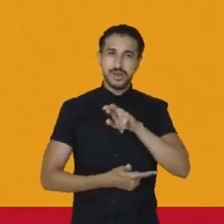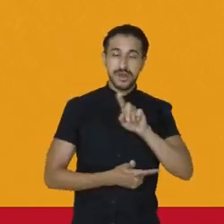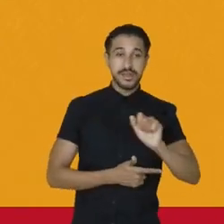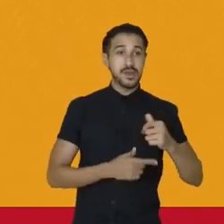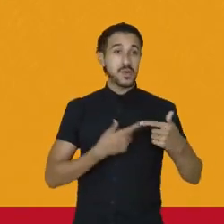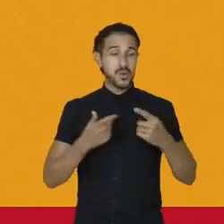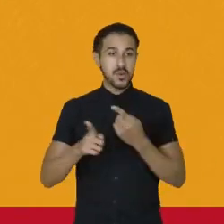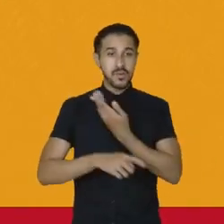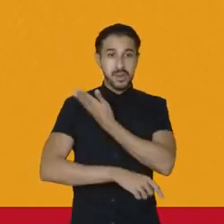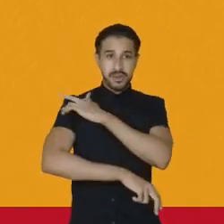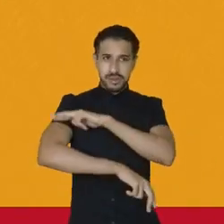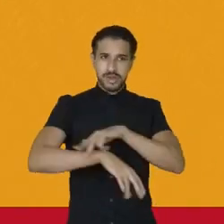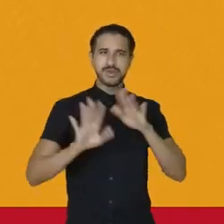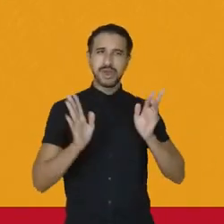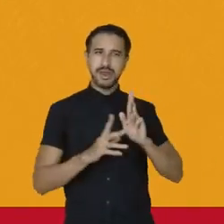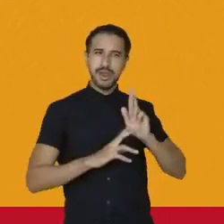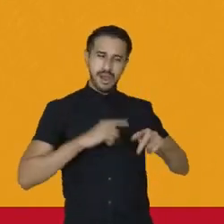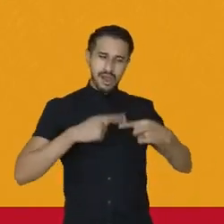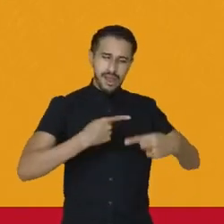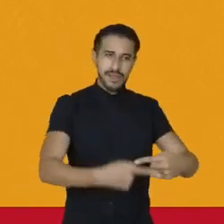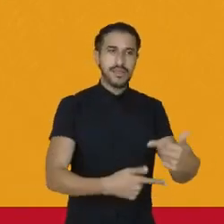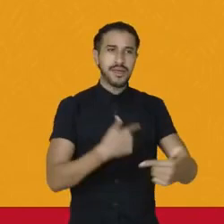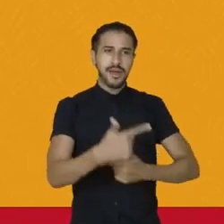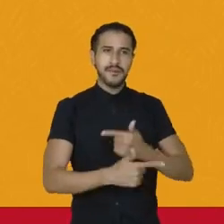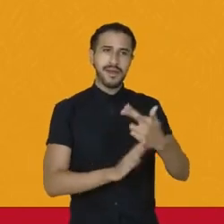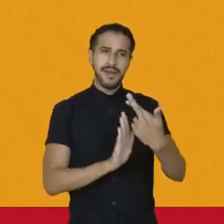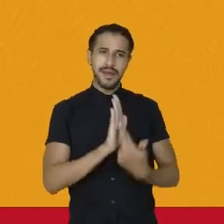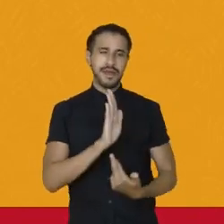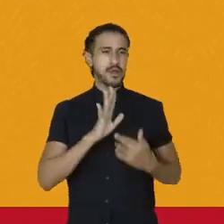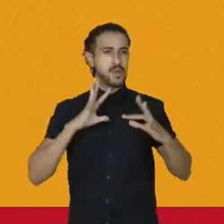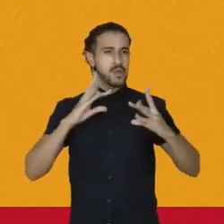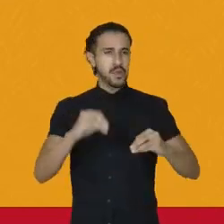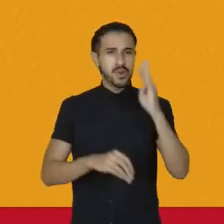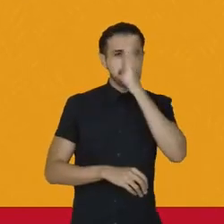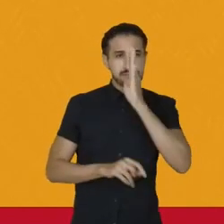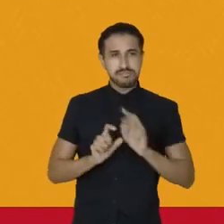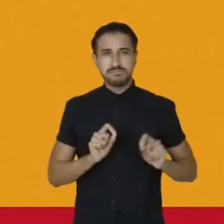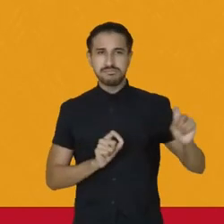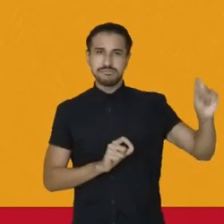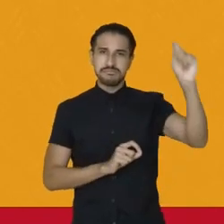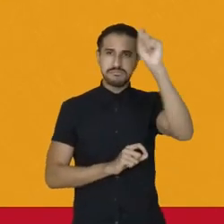antirracista já resultou em ações e medidas em todo o país.